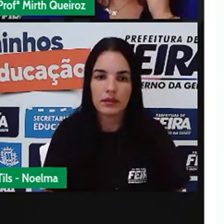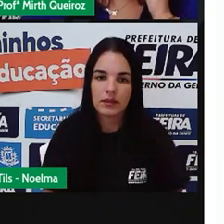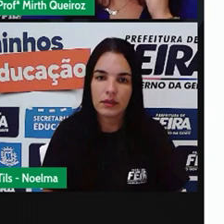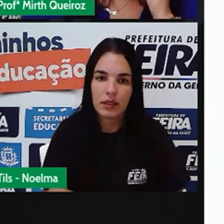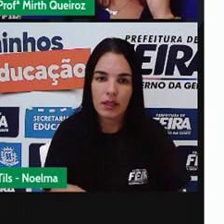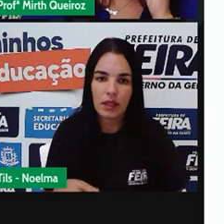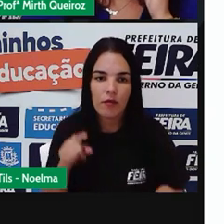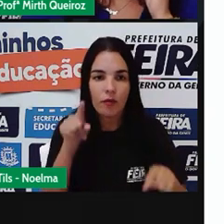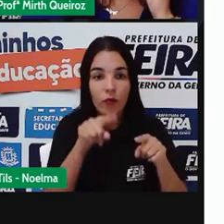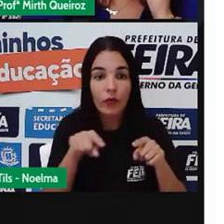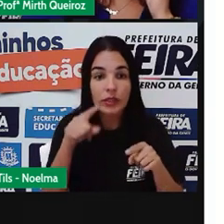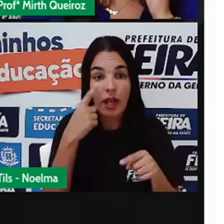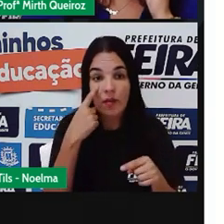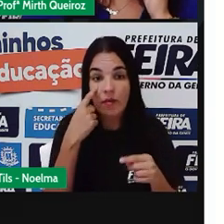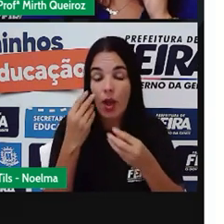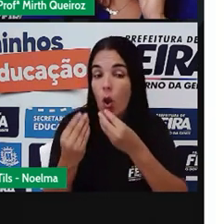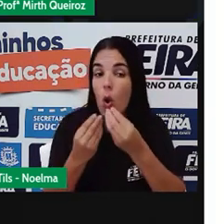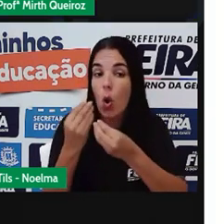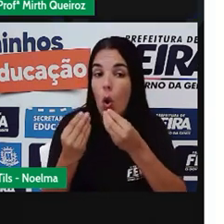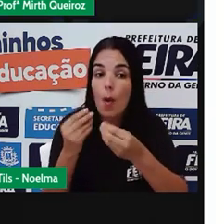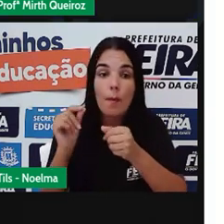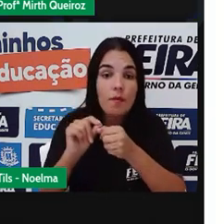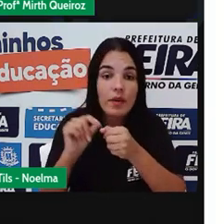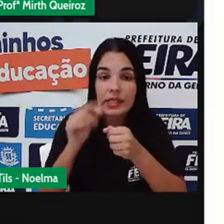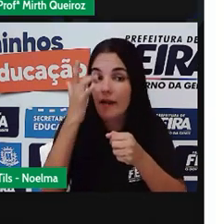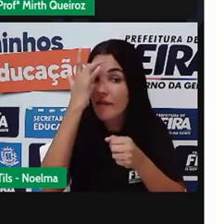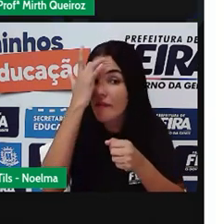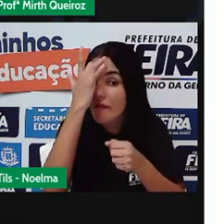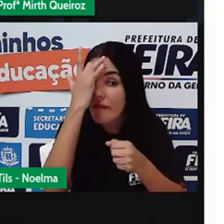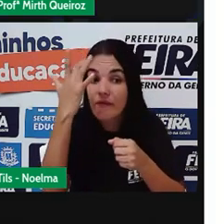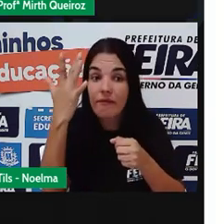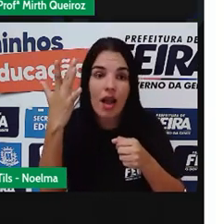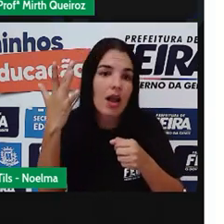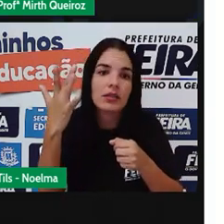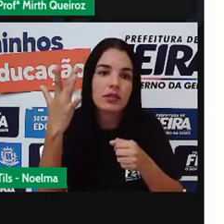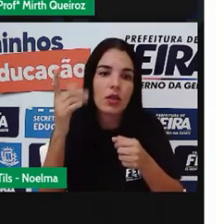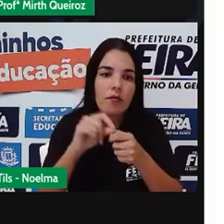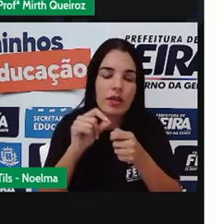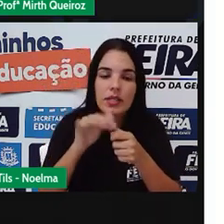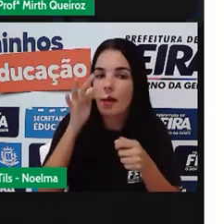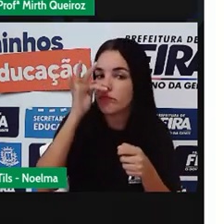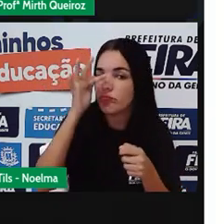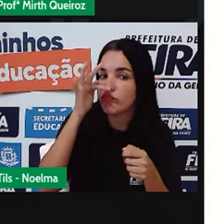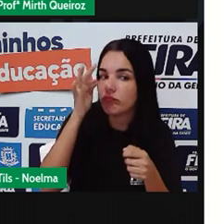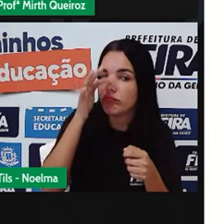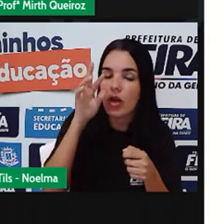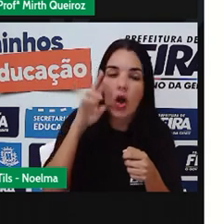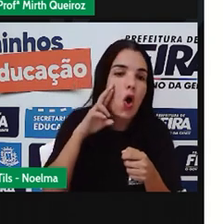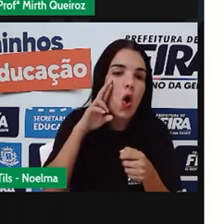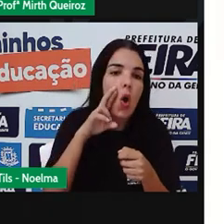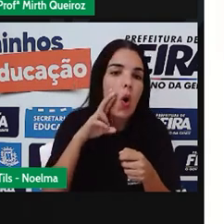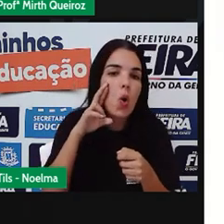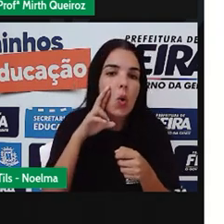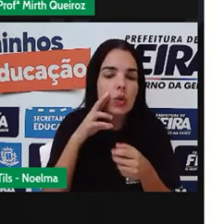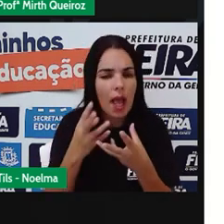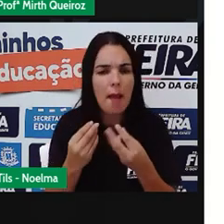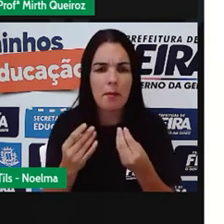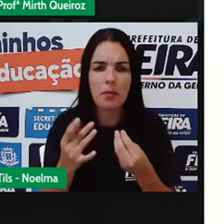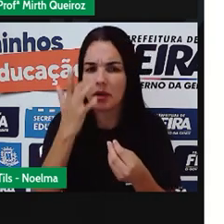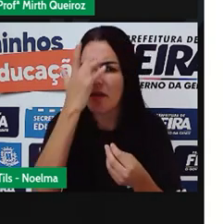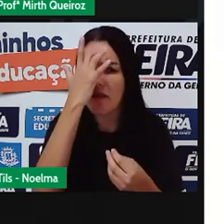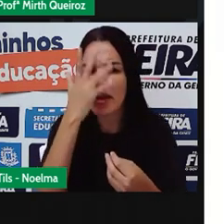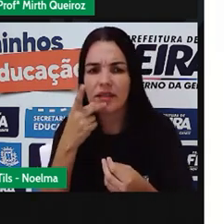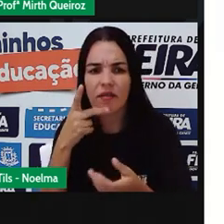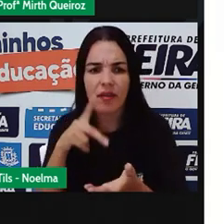rosas, pessoal. É isso mesmo, vai aprender uma forma tão fácil, mas tão fácil, você vai falar assim, Márcio, é inacreditável, é muito fácil mesmo, pessoal. Vocês